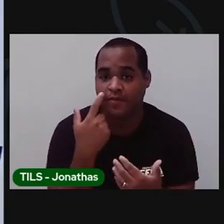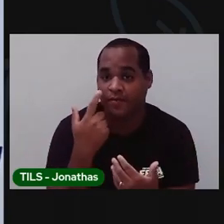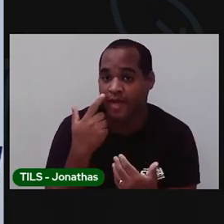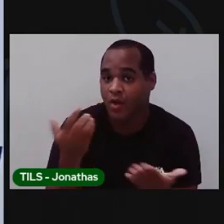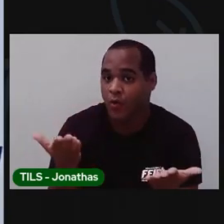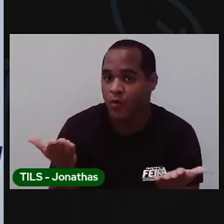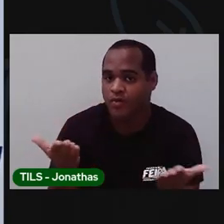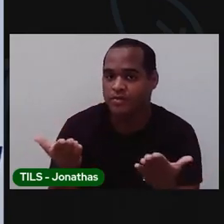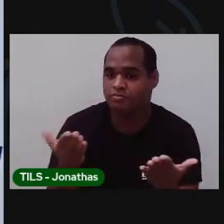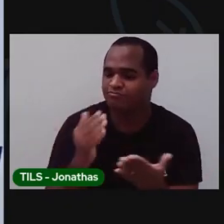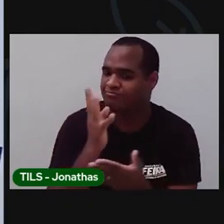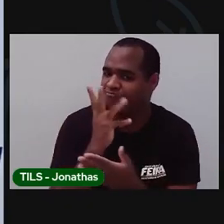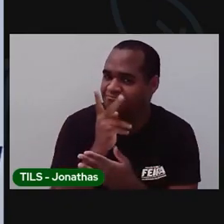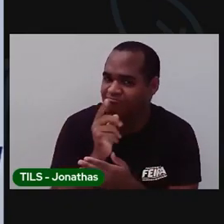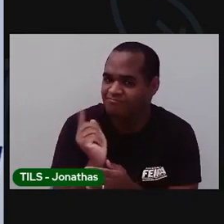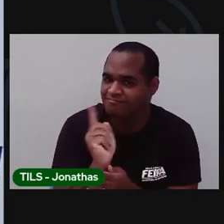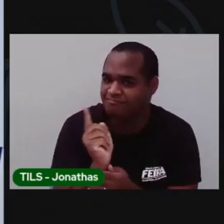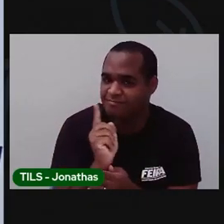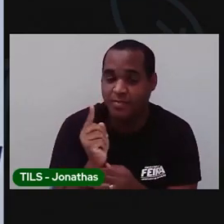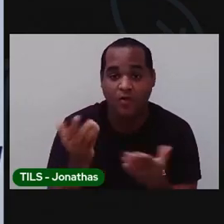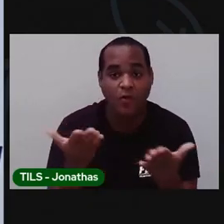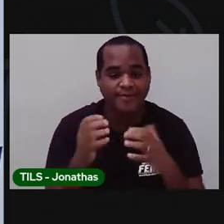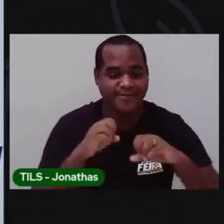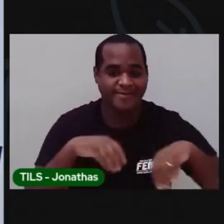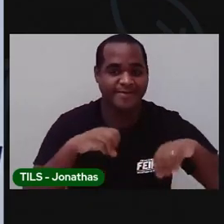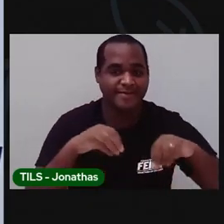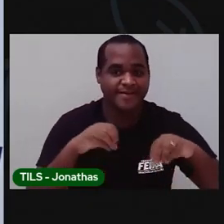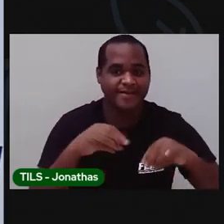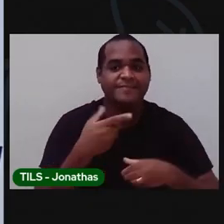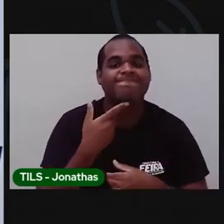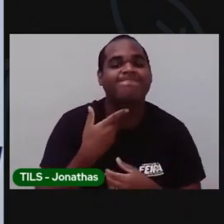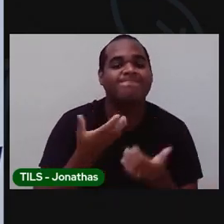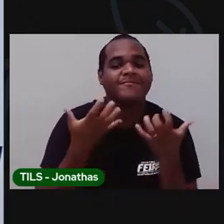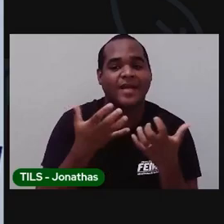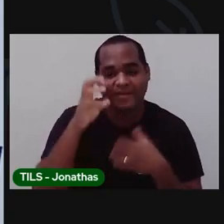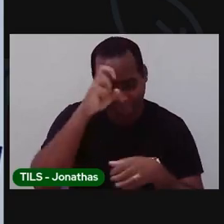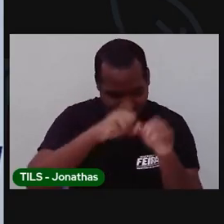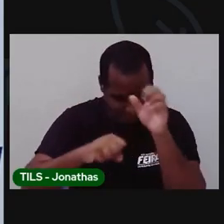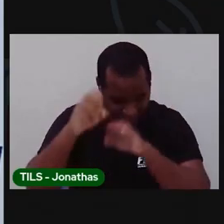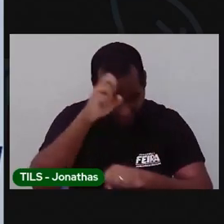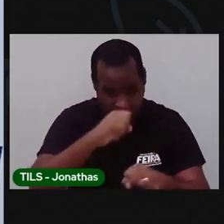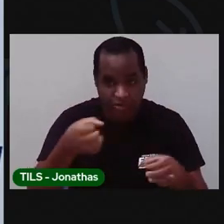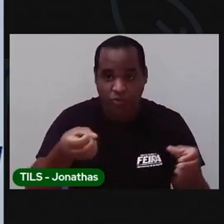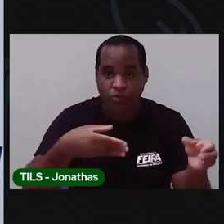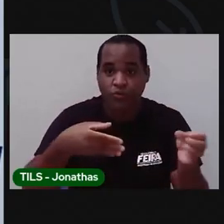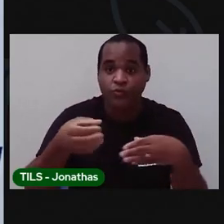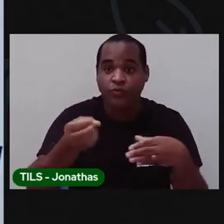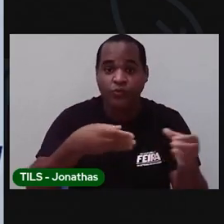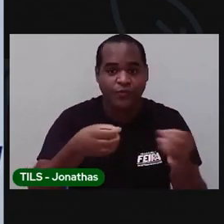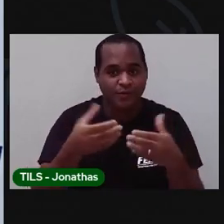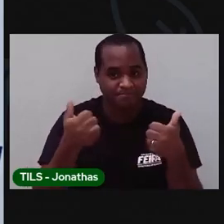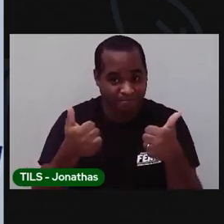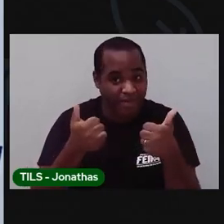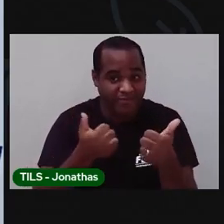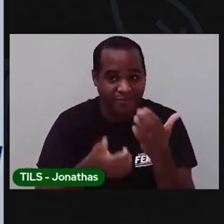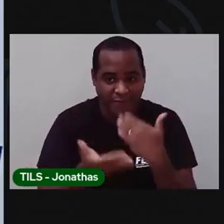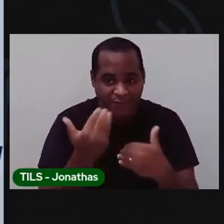aula, sem mais demora, porque eu sei que vocês estão com vontade de aprender os assuntos novos. Vamos lá?